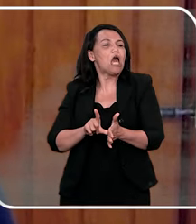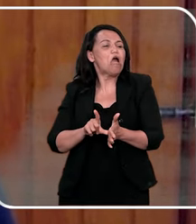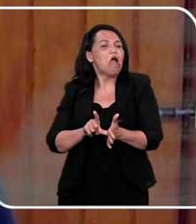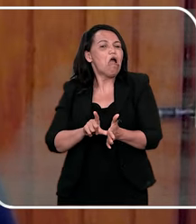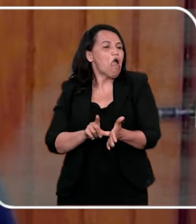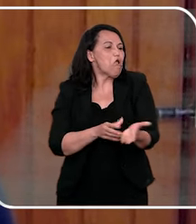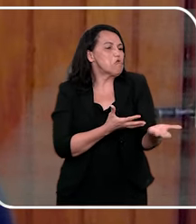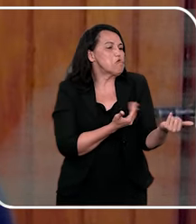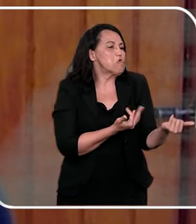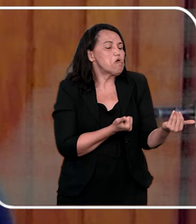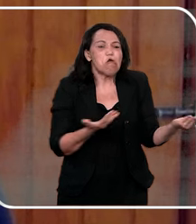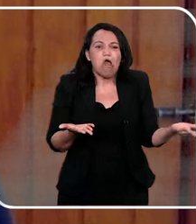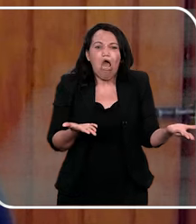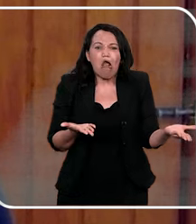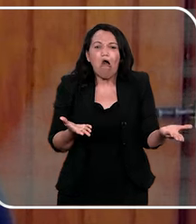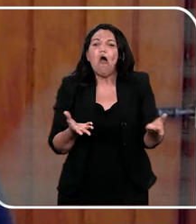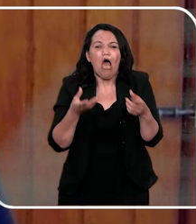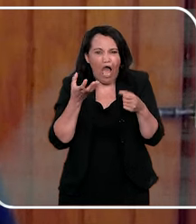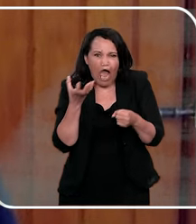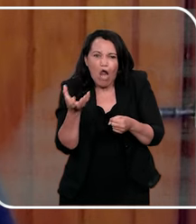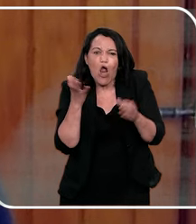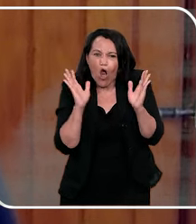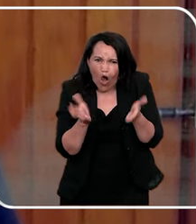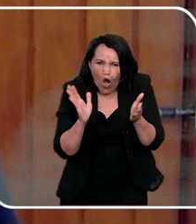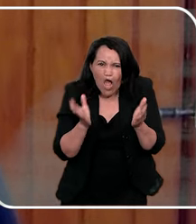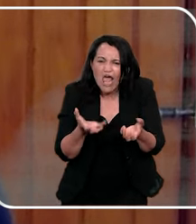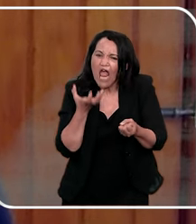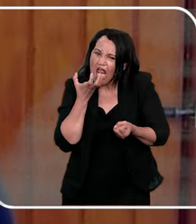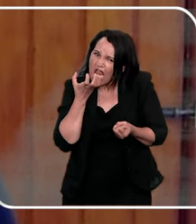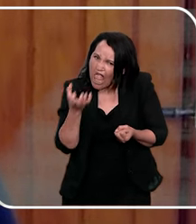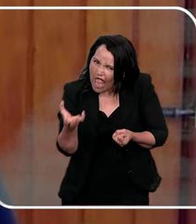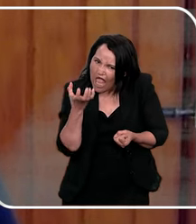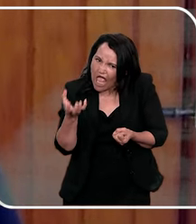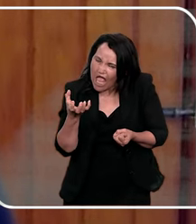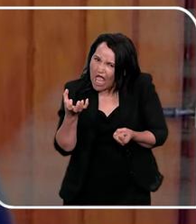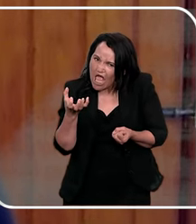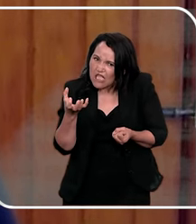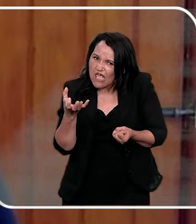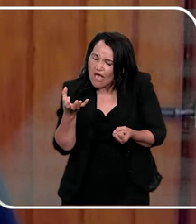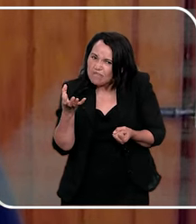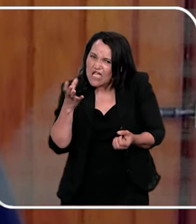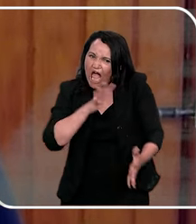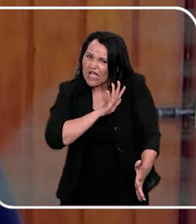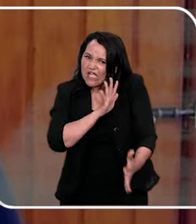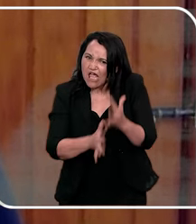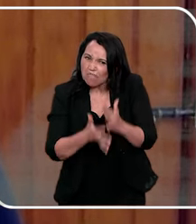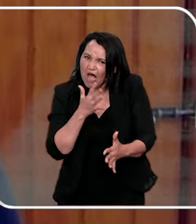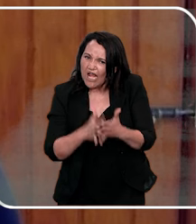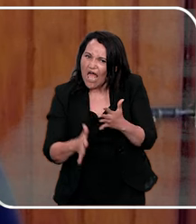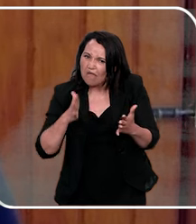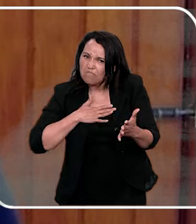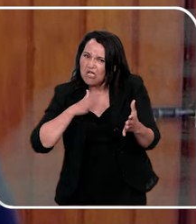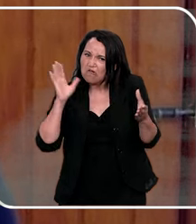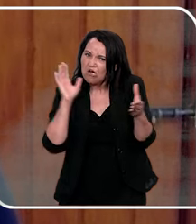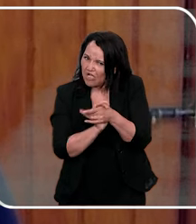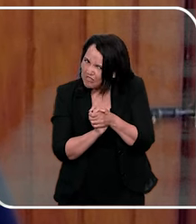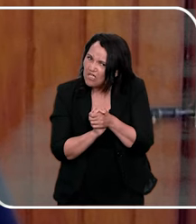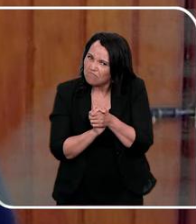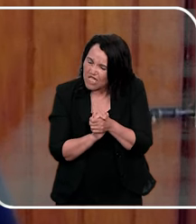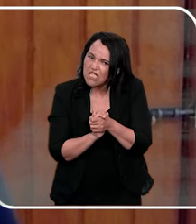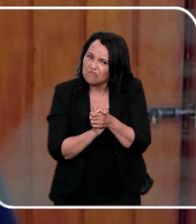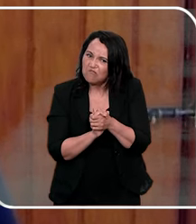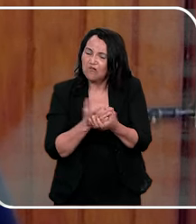errado, o que você só vai contar isso agora? Não era melhor você ter ficado calada, porque destruiu o casamento? Por exemplo,